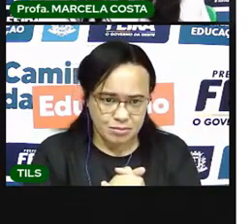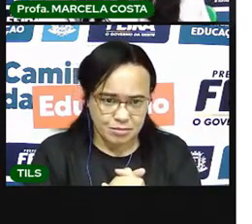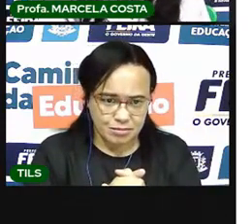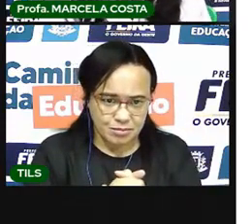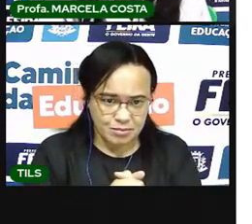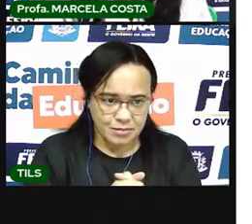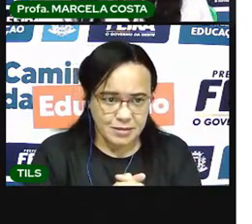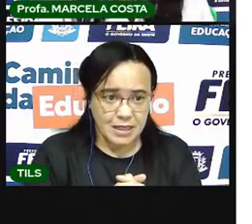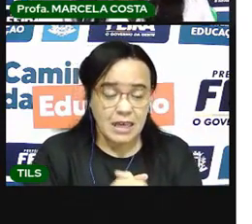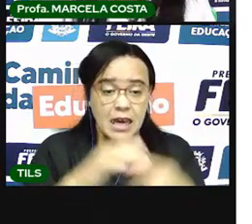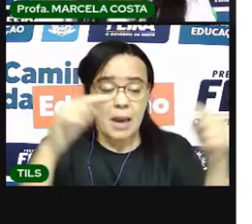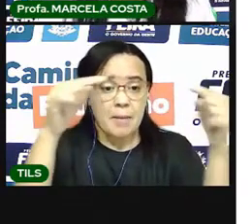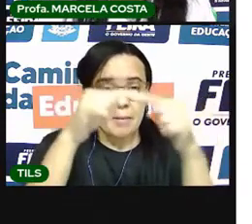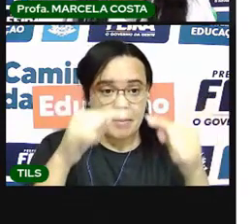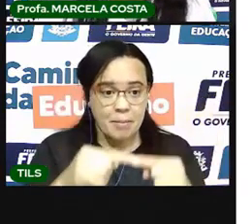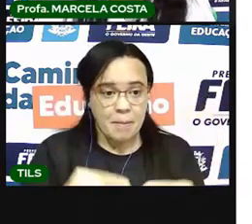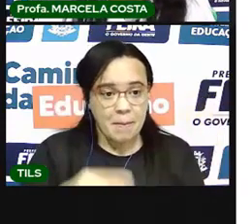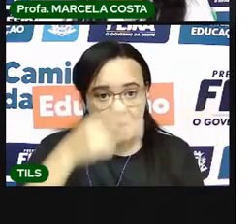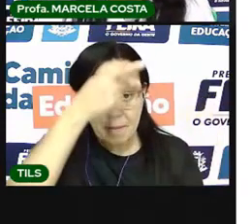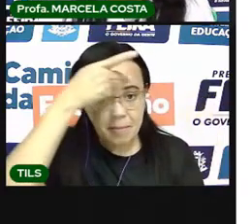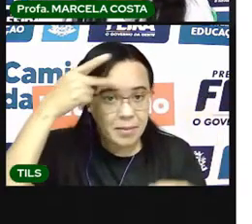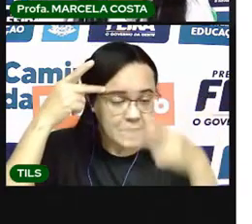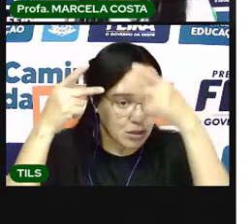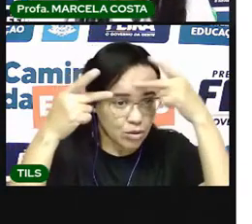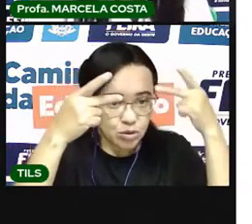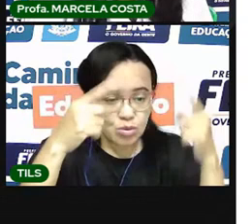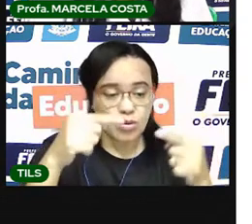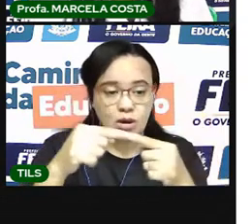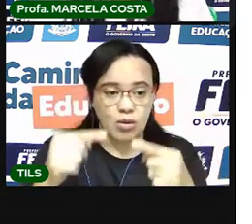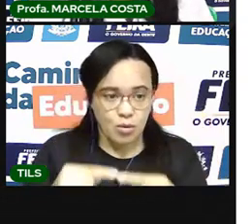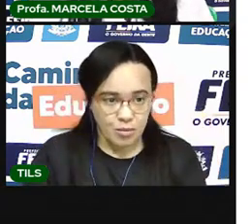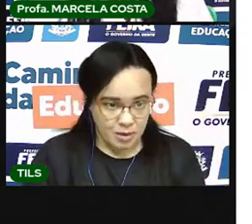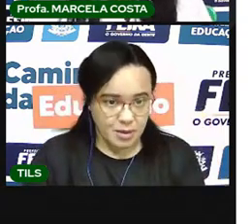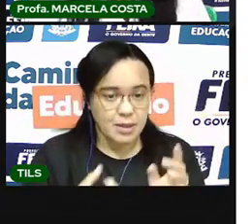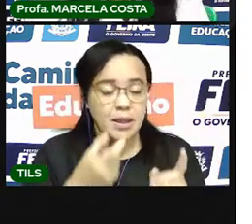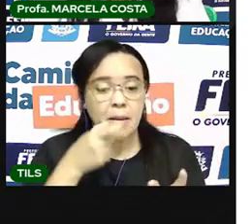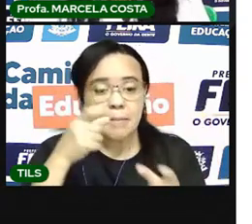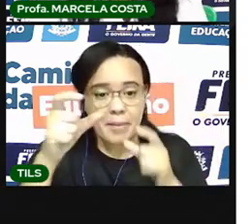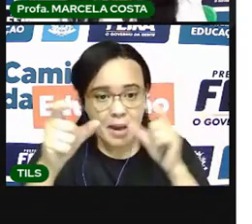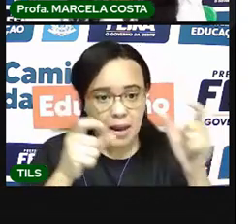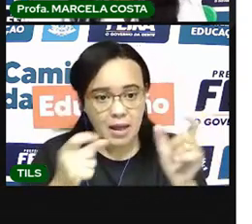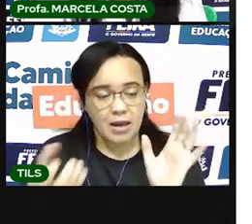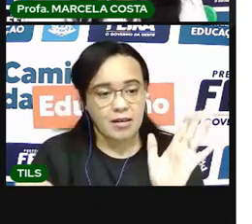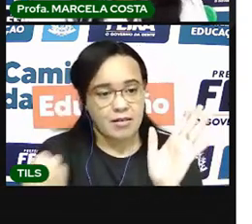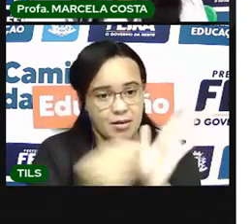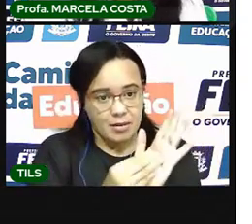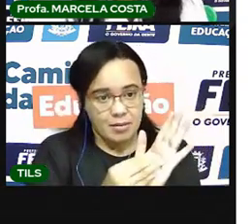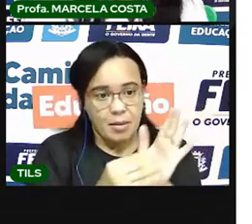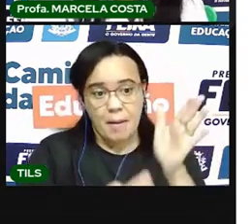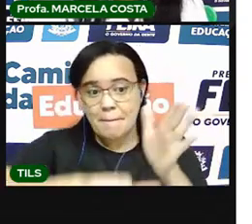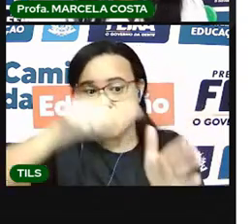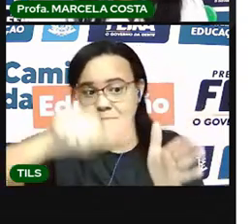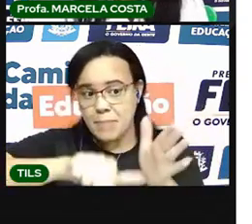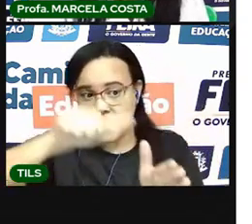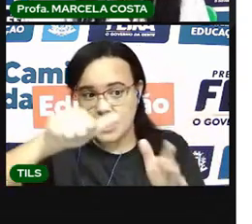relacionadas a nome de pessoa? A gente vai colocar nessa primeira coluna.